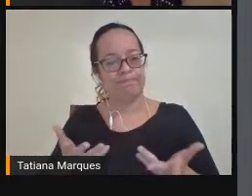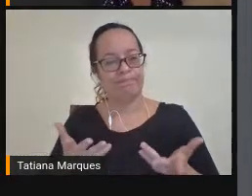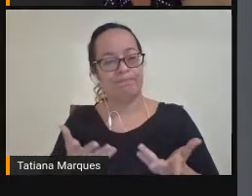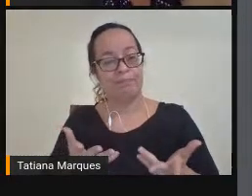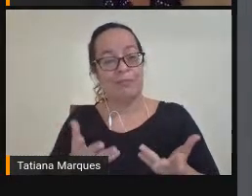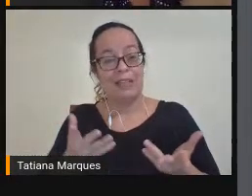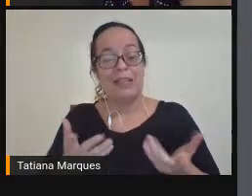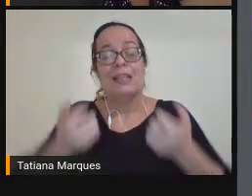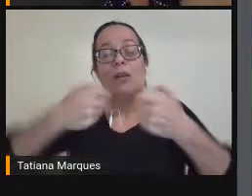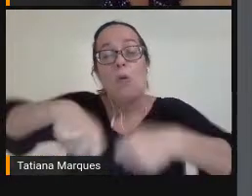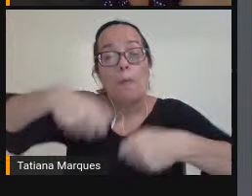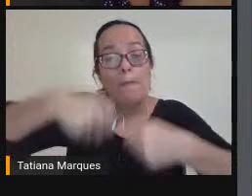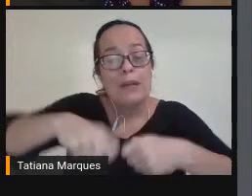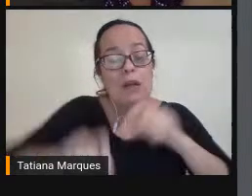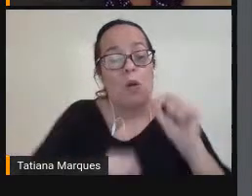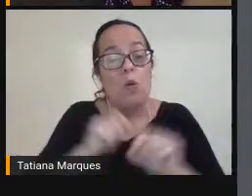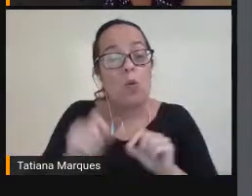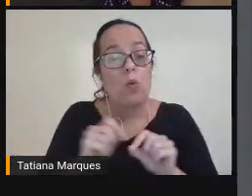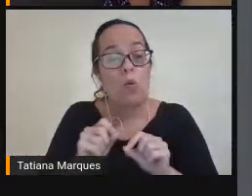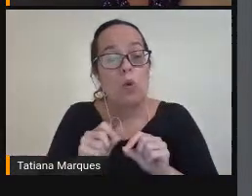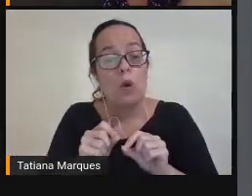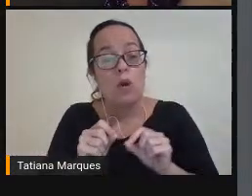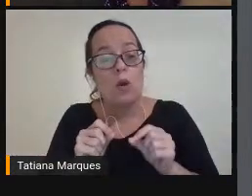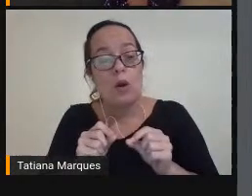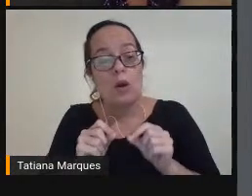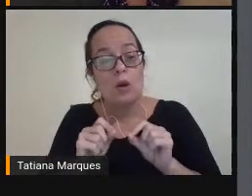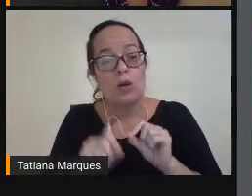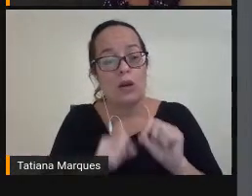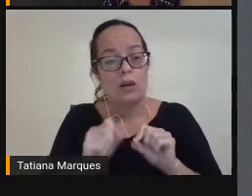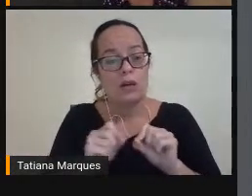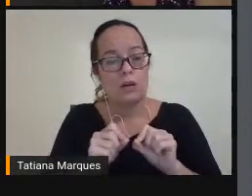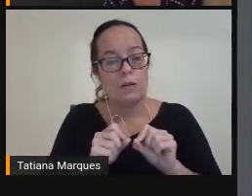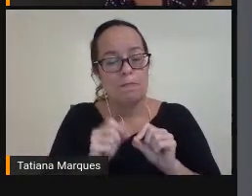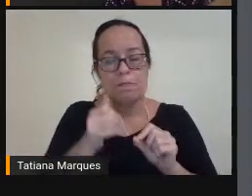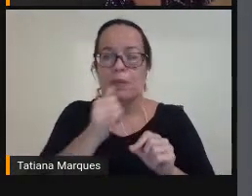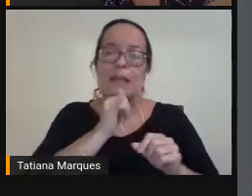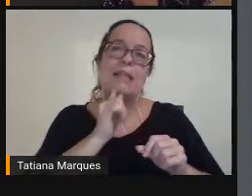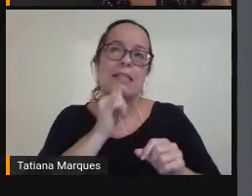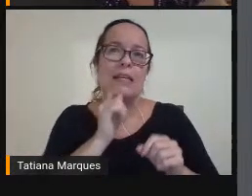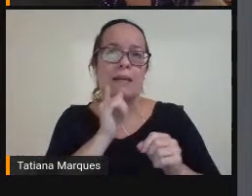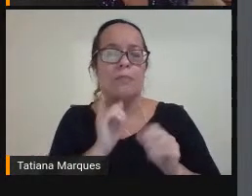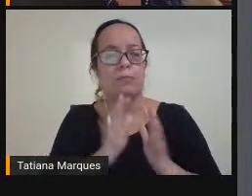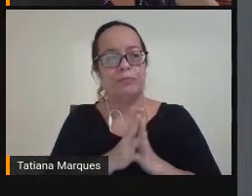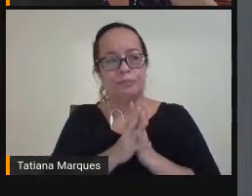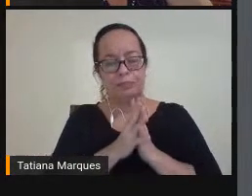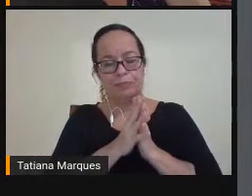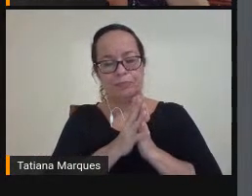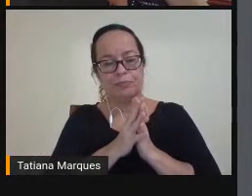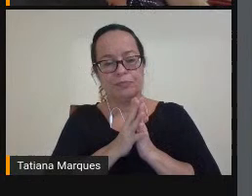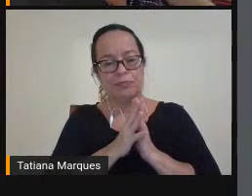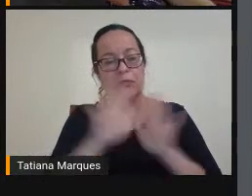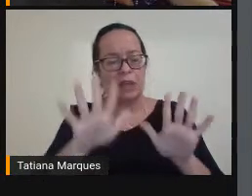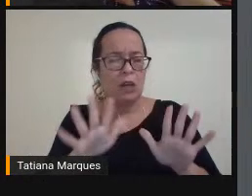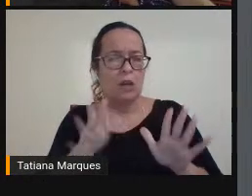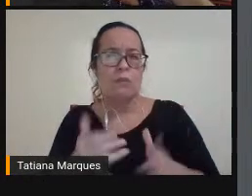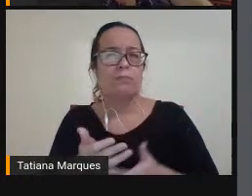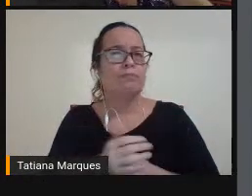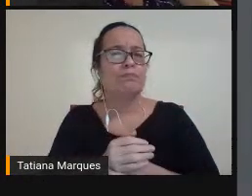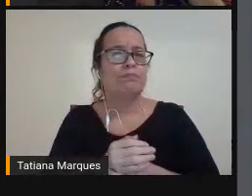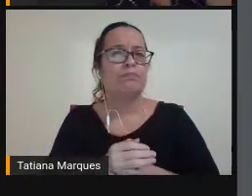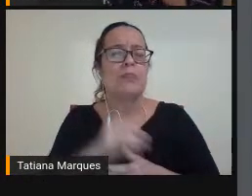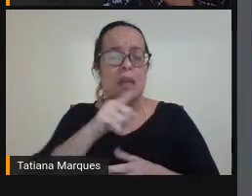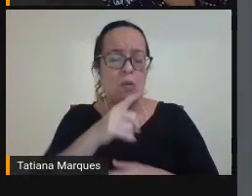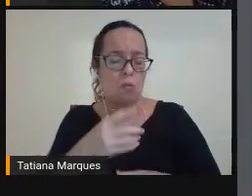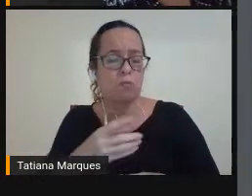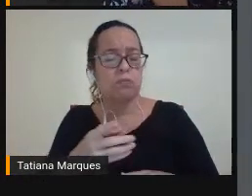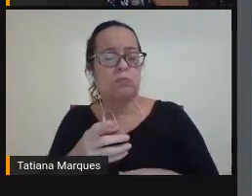necessidade De muitas Vezes Substituir É Eu Recentemente Participei De